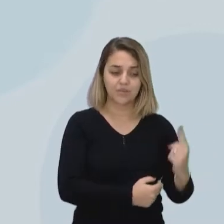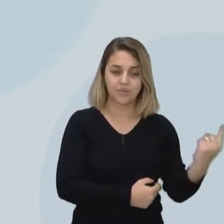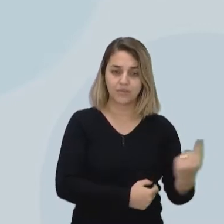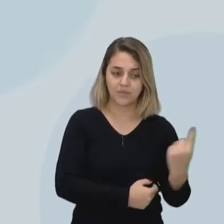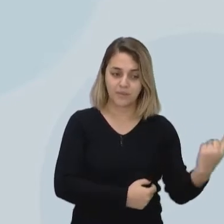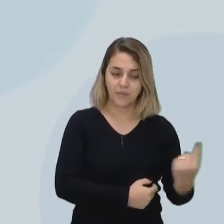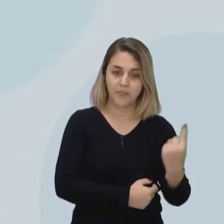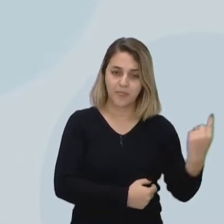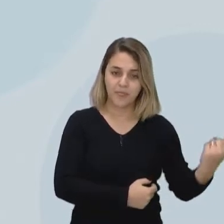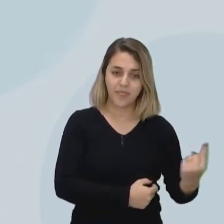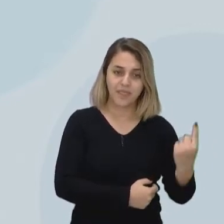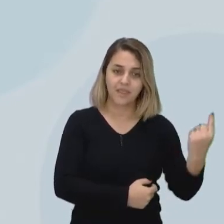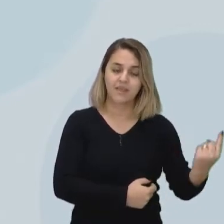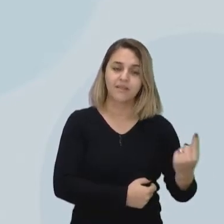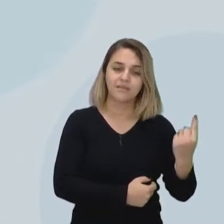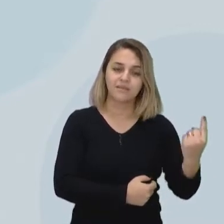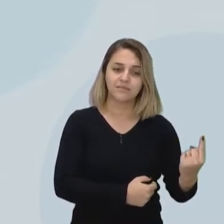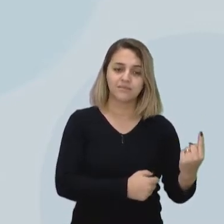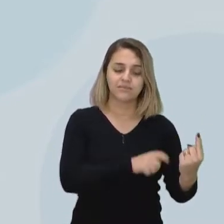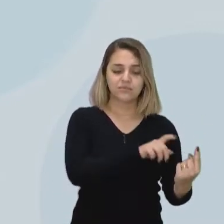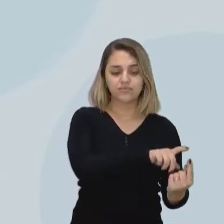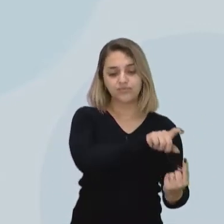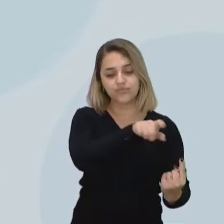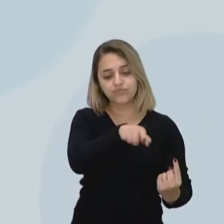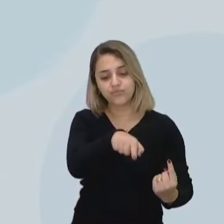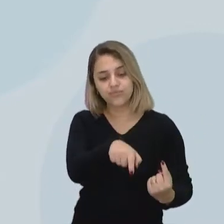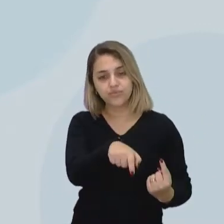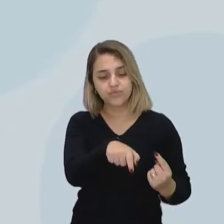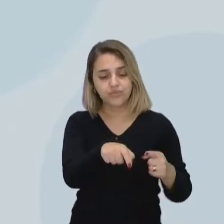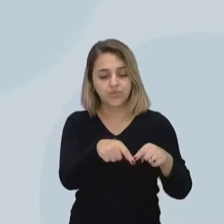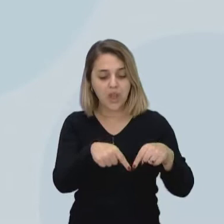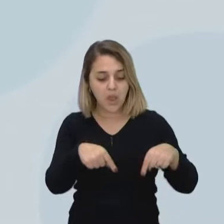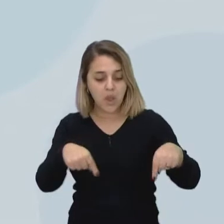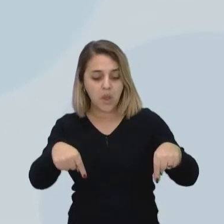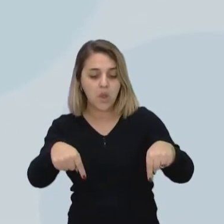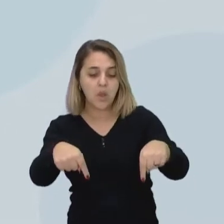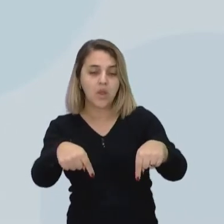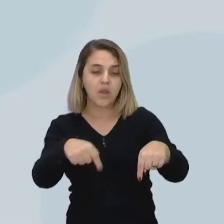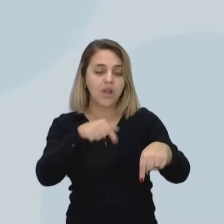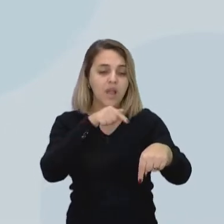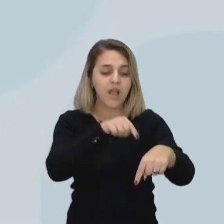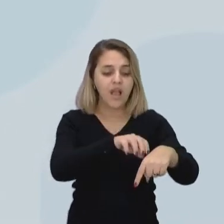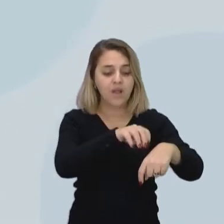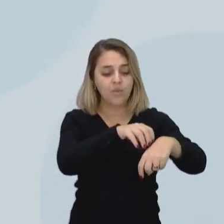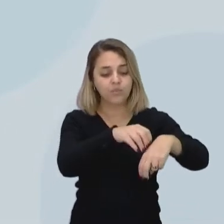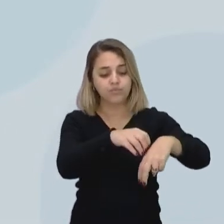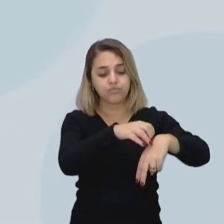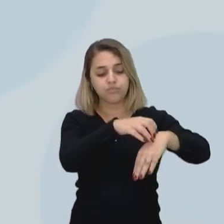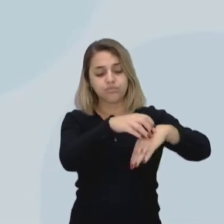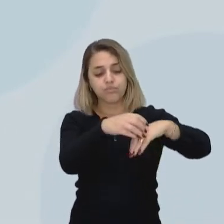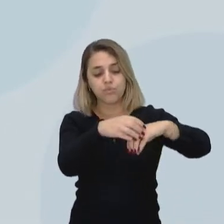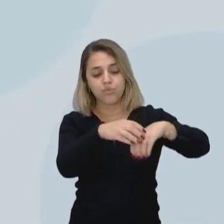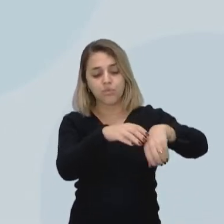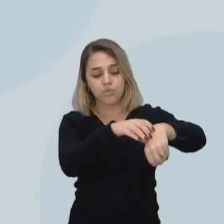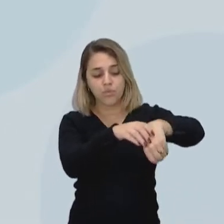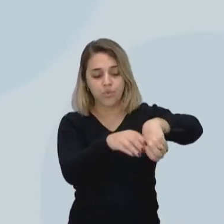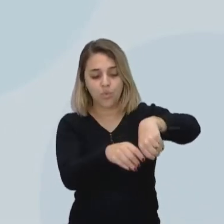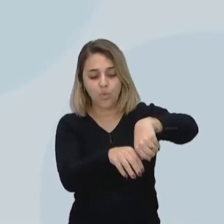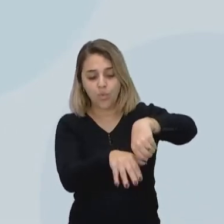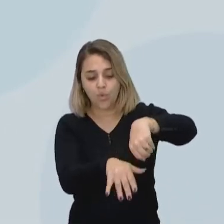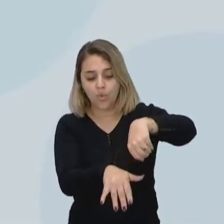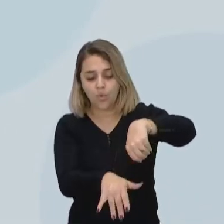você tem uma pia, né? E aí, logicamente, aquela água que você que usou para a